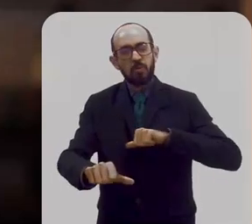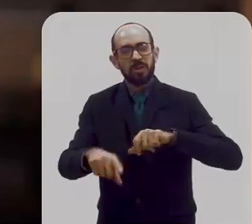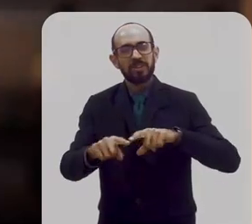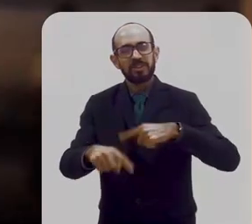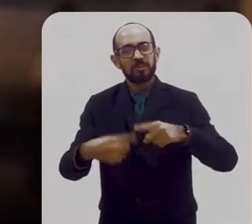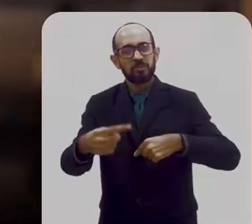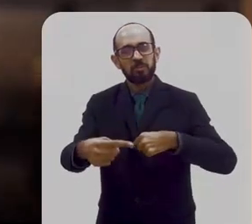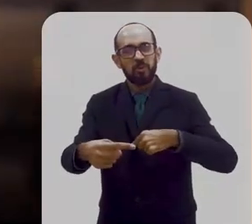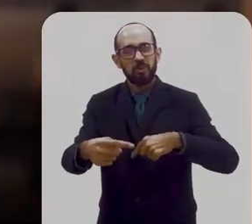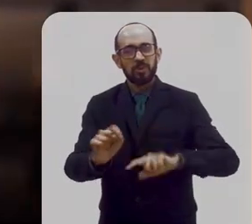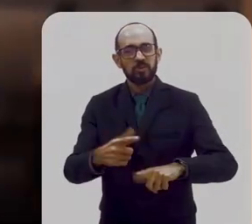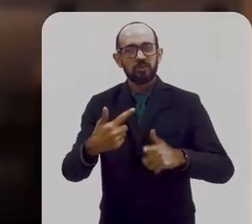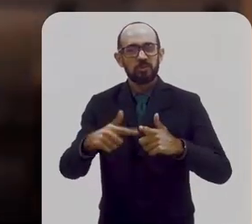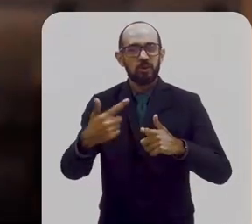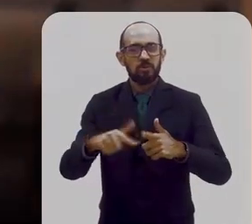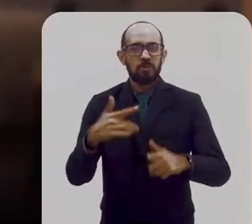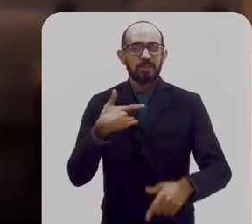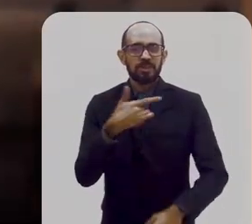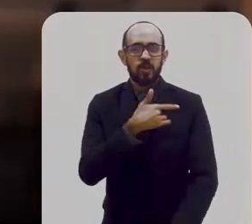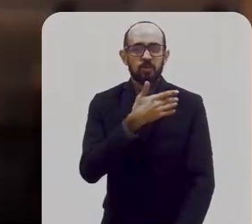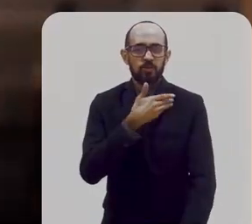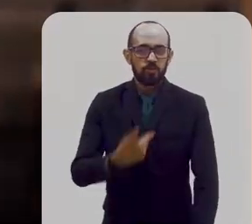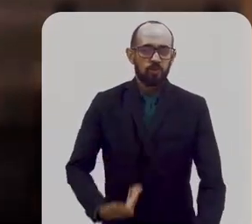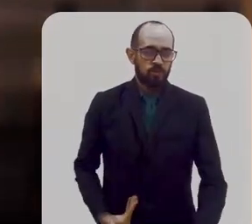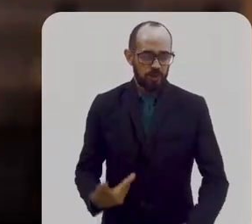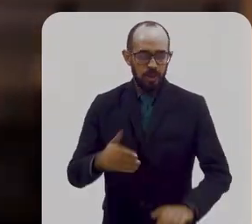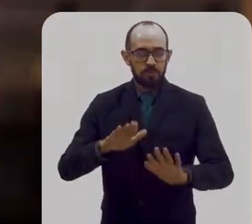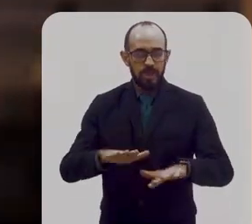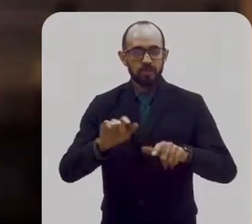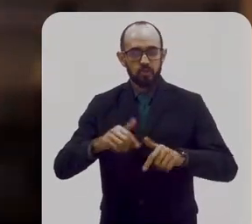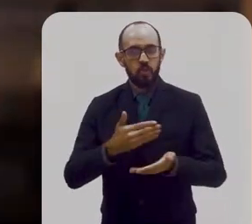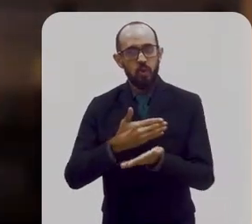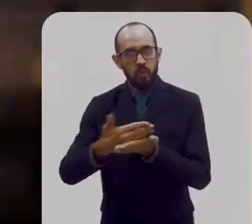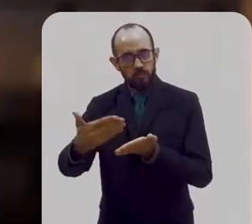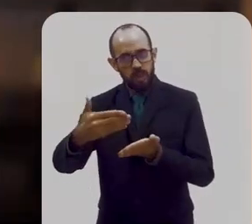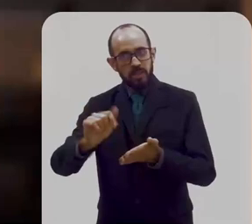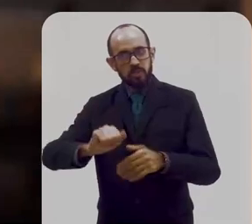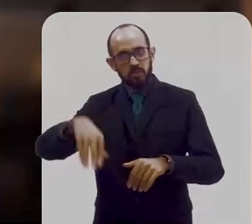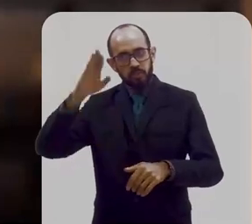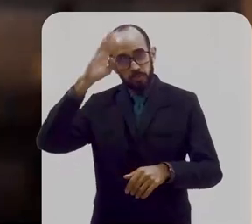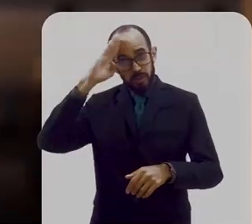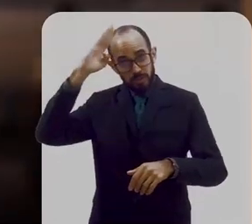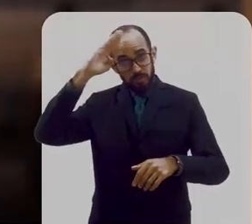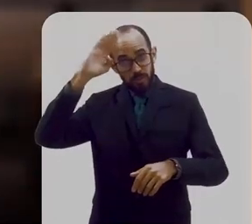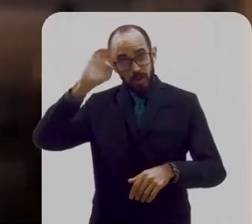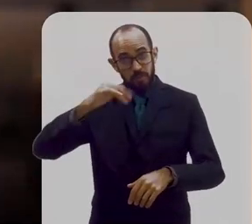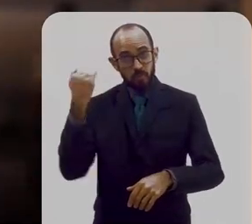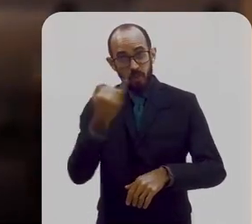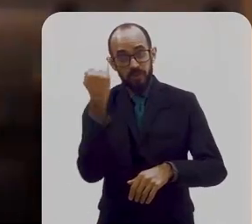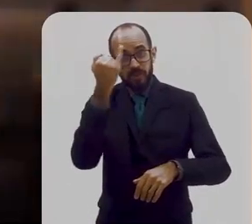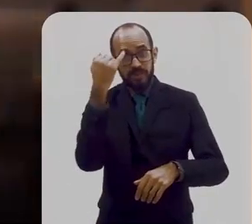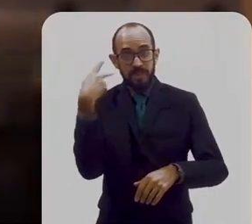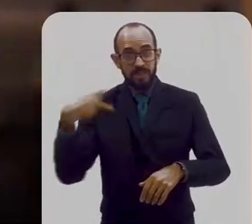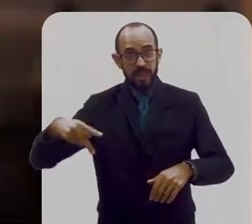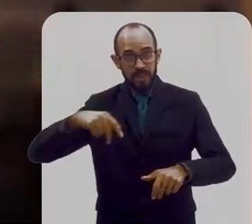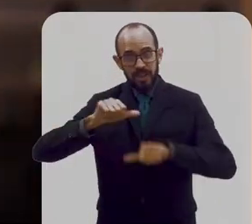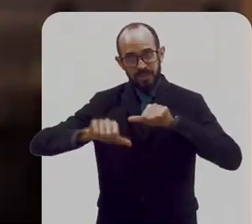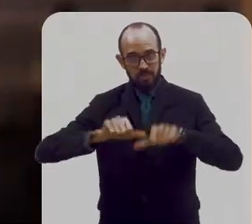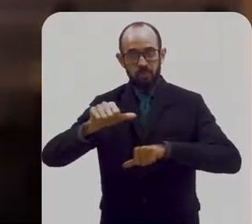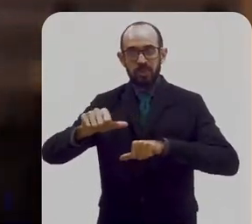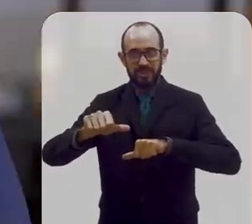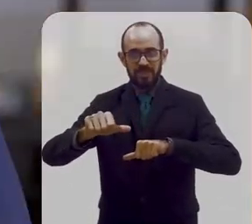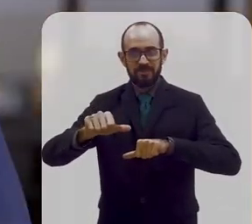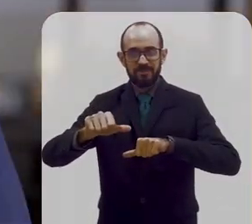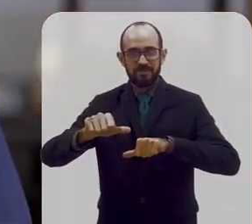posteriormente, em uma questão de saúde pública. Mas, inicialmente, a principal relevância do Oswaldo Cruz está justamente ligada a essa transição.